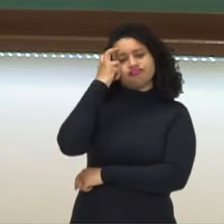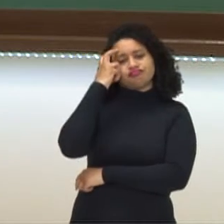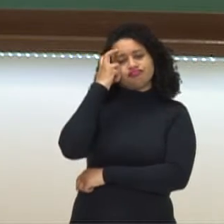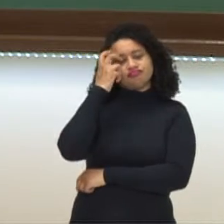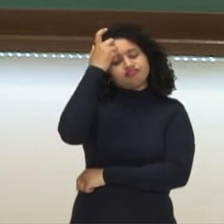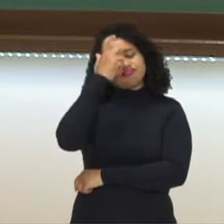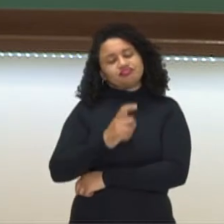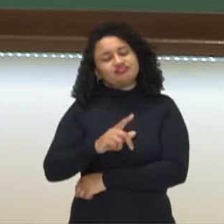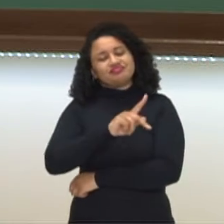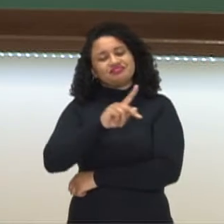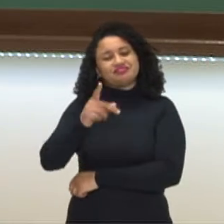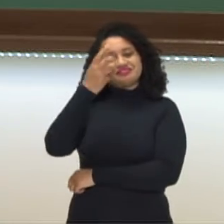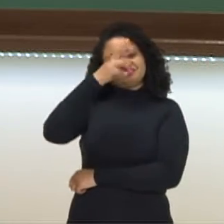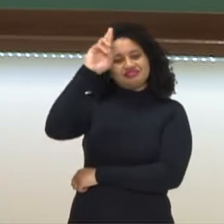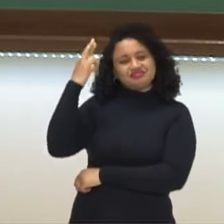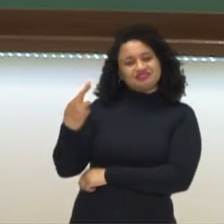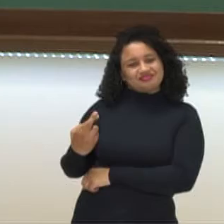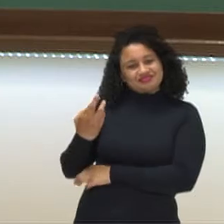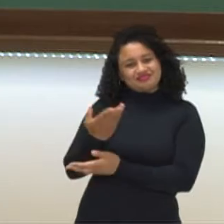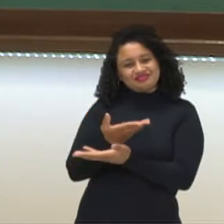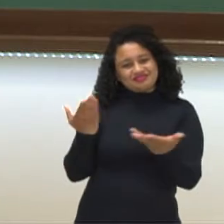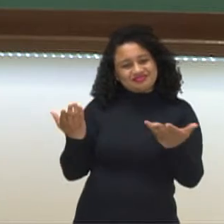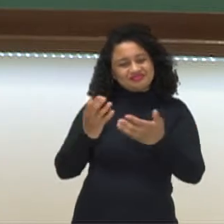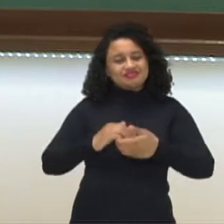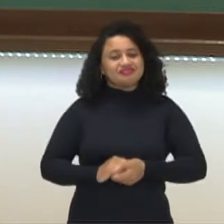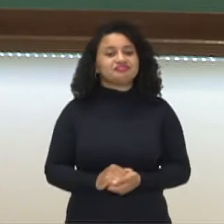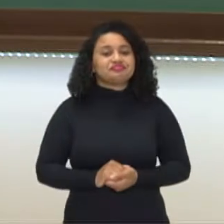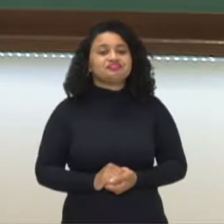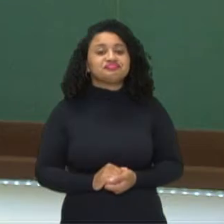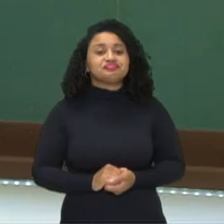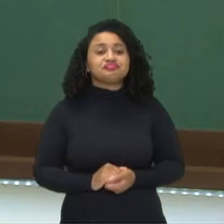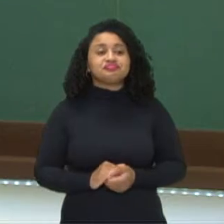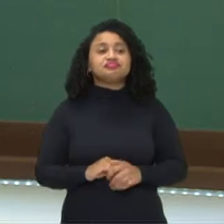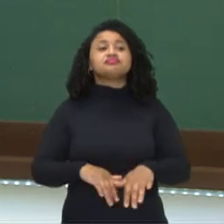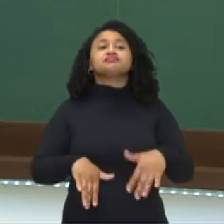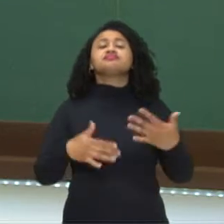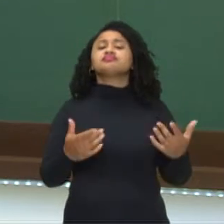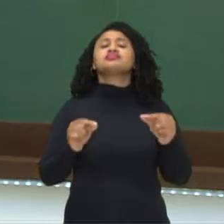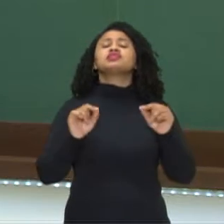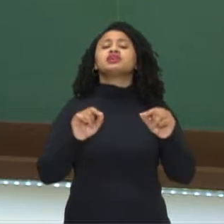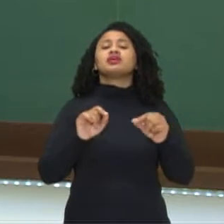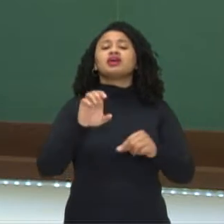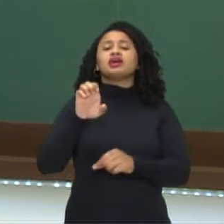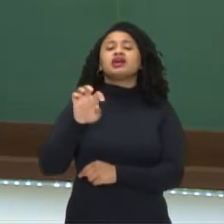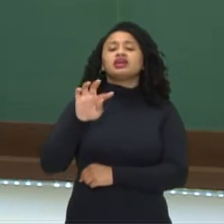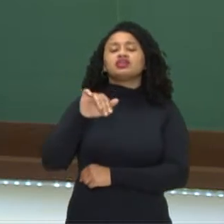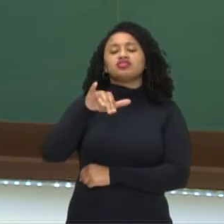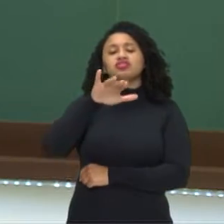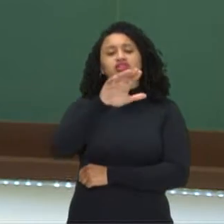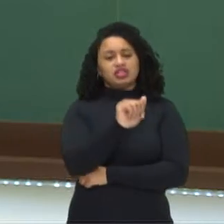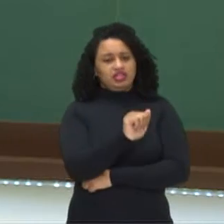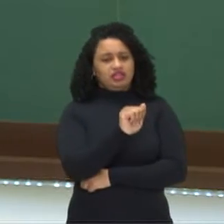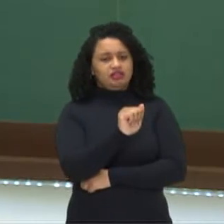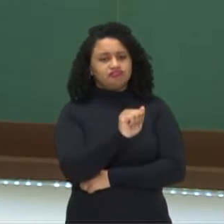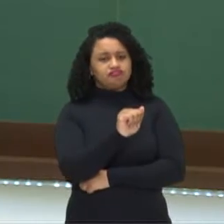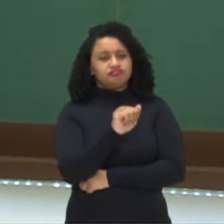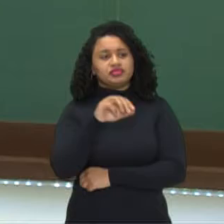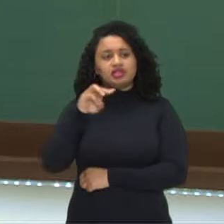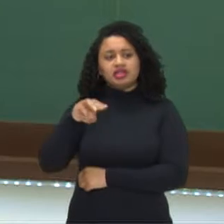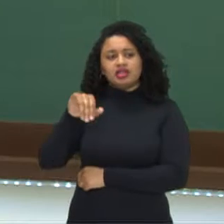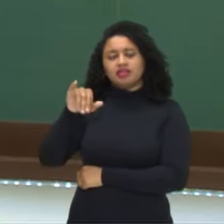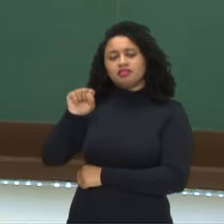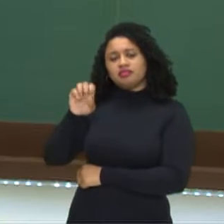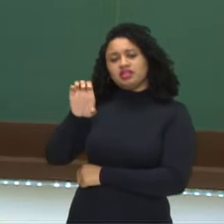Prof. Routinéia aqui com vocês. Vamos juntos! Então, etnia e miscigenação, né? Falando sobre